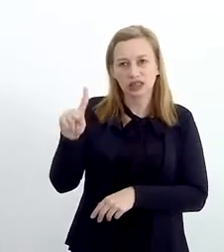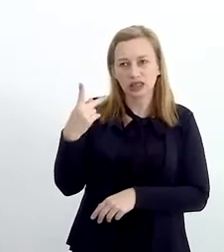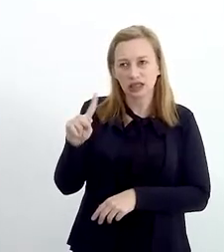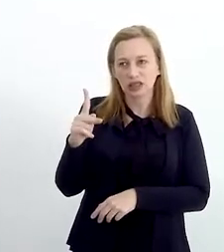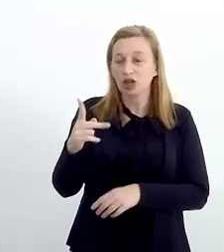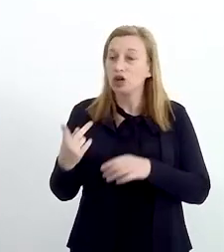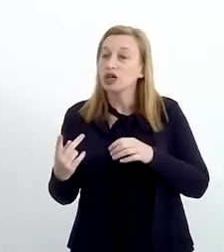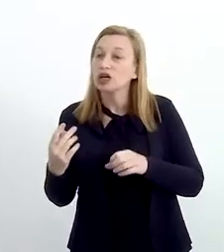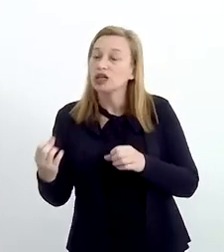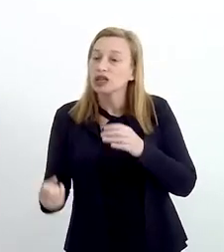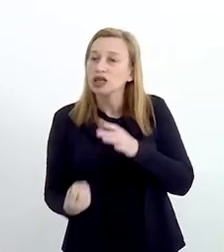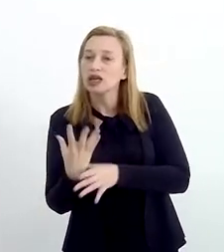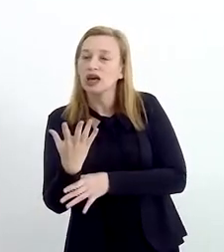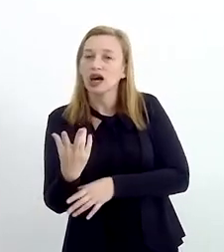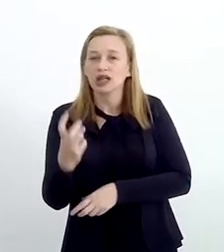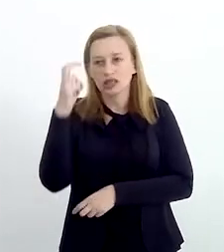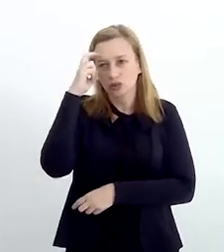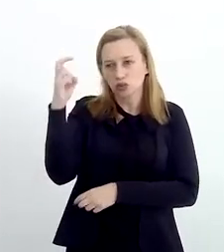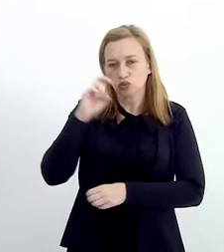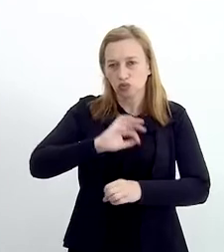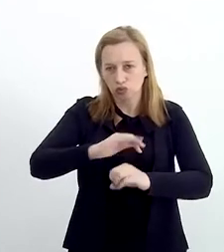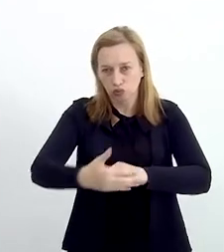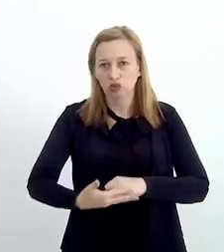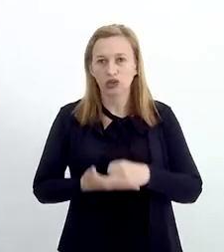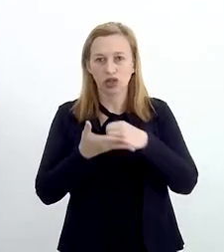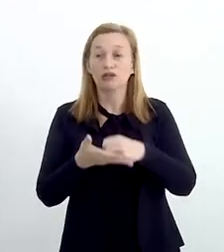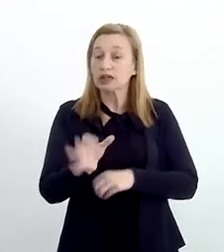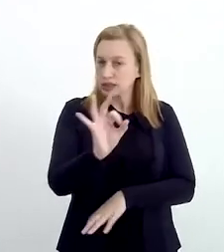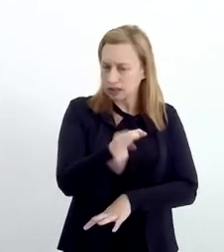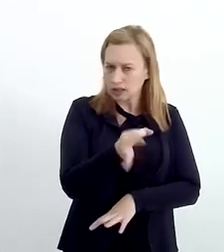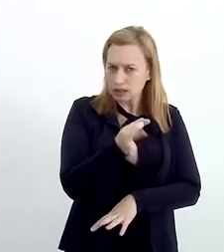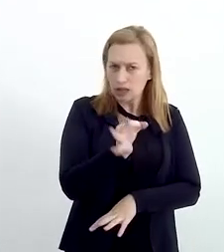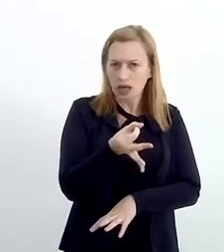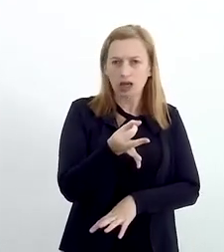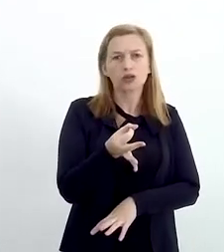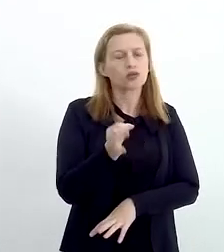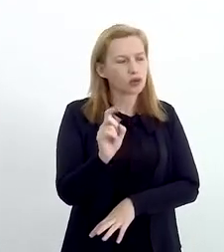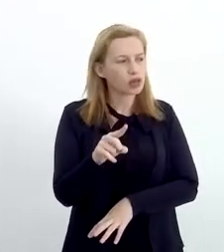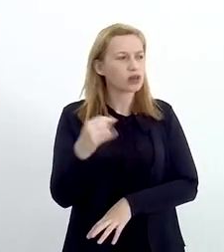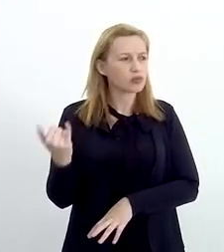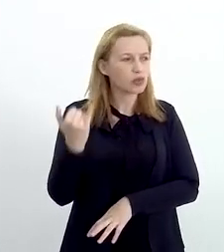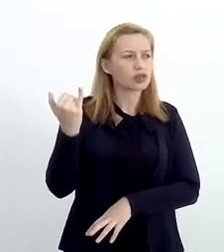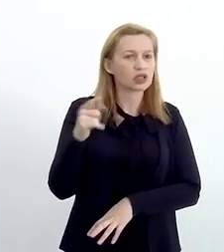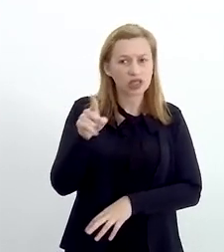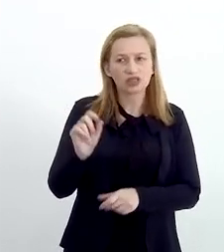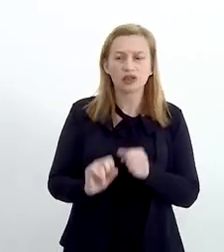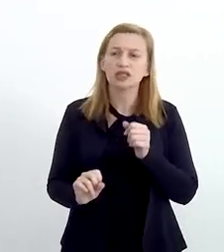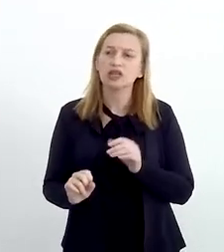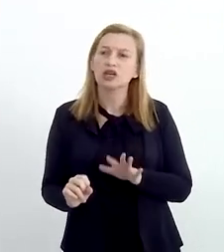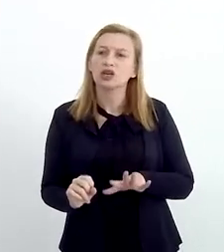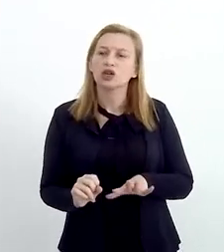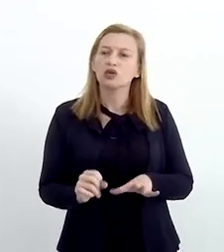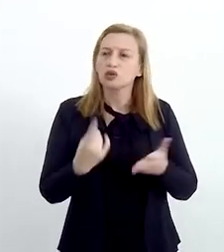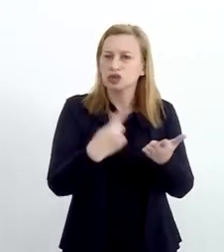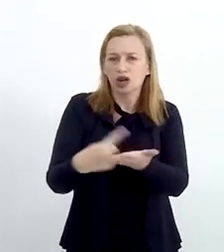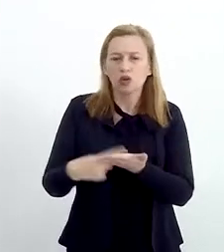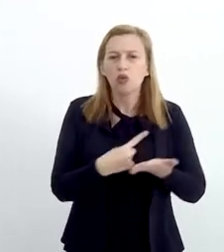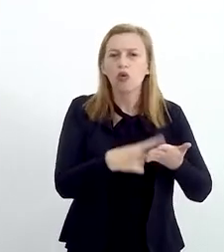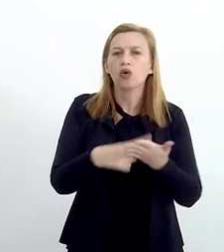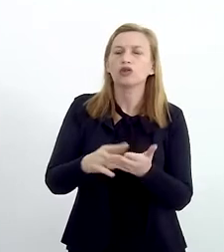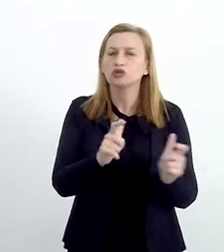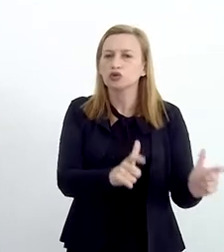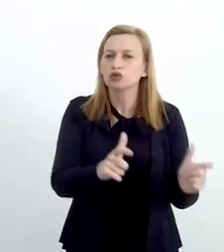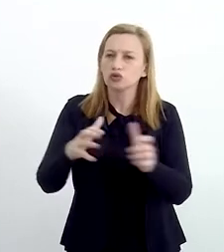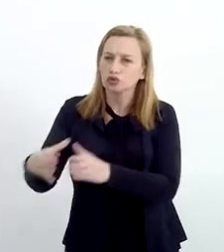deles em construir essa cultura sustentável. Está certo? E é isso mesmo que eles têm que fazer. Os acordos